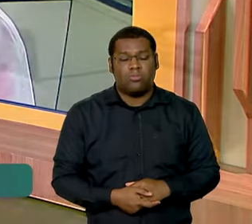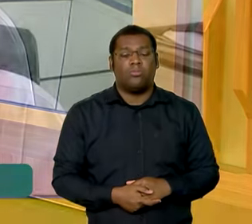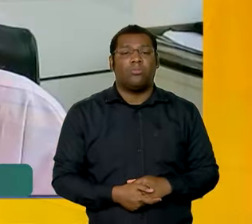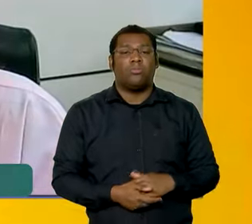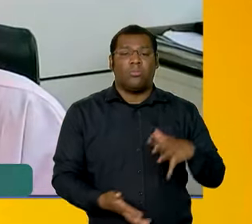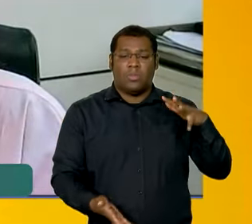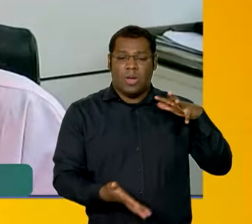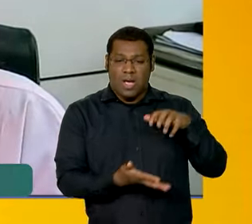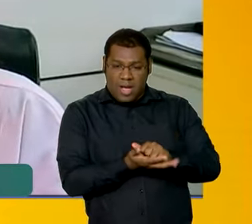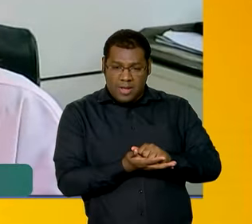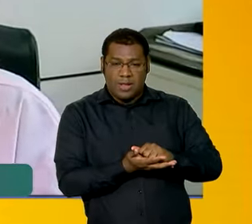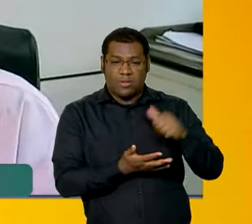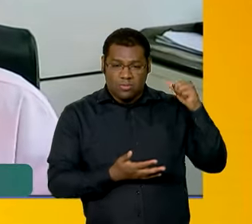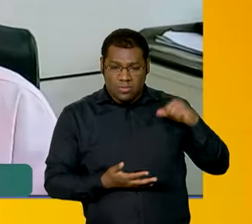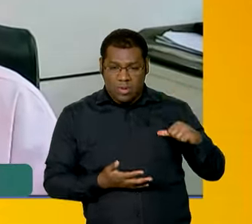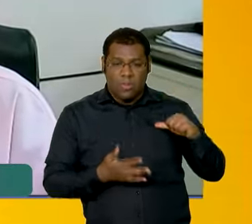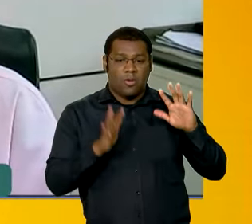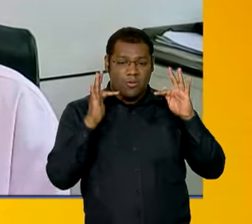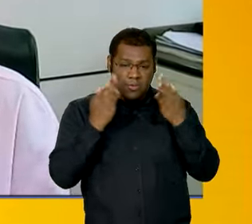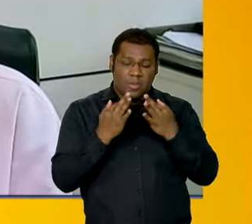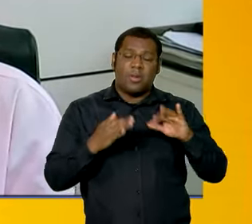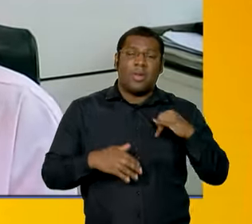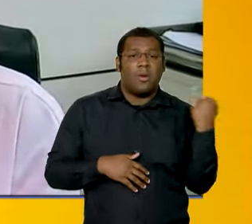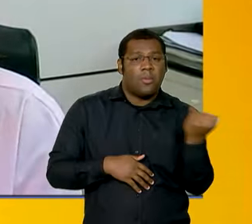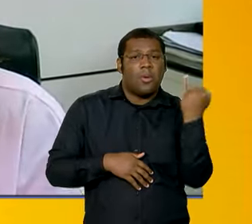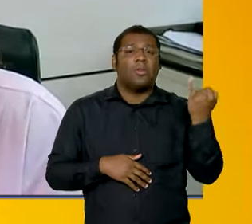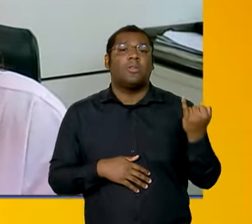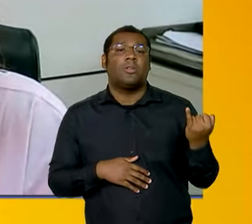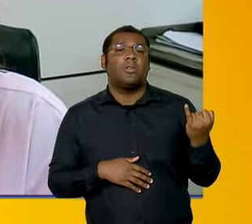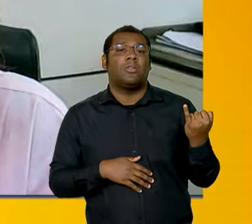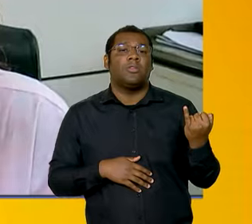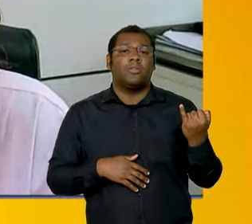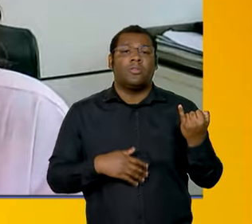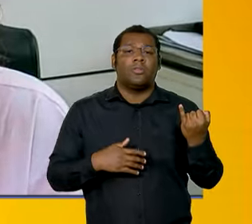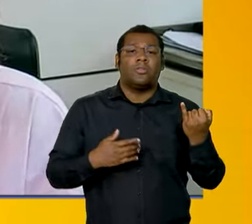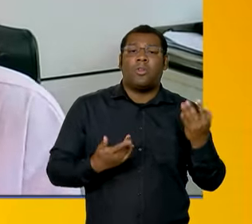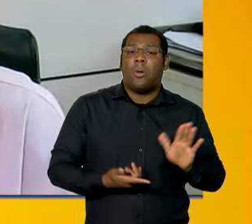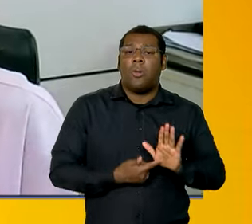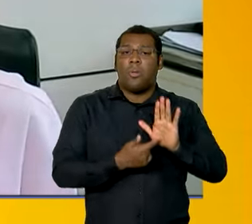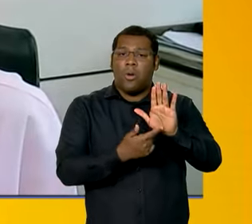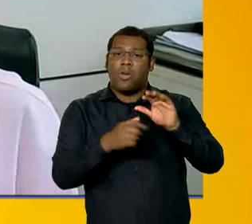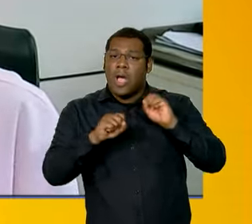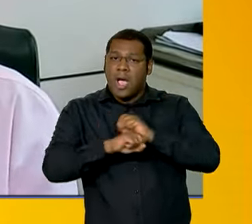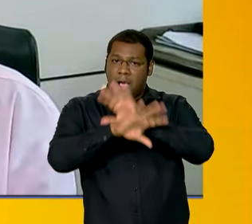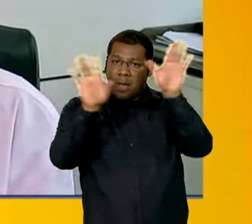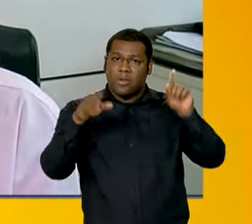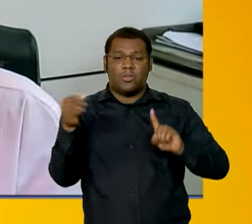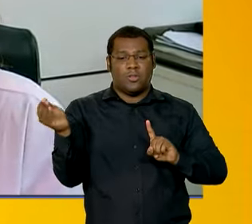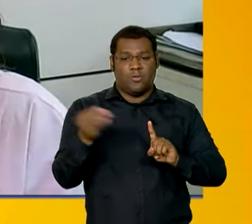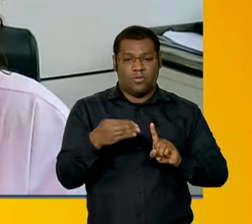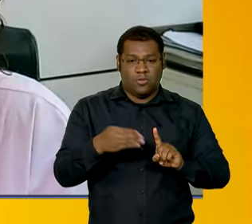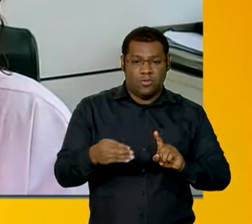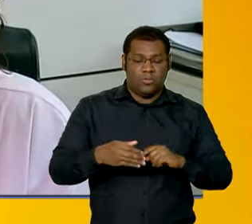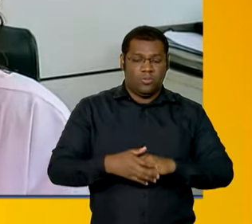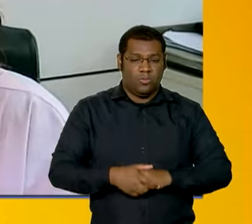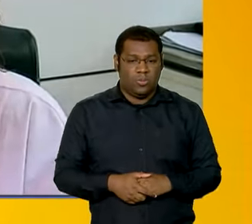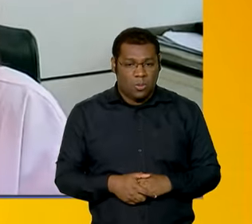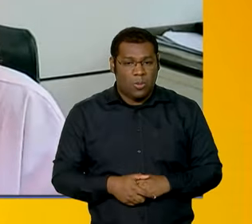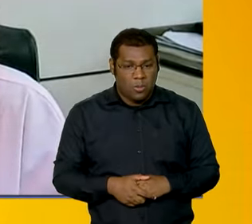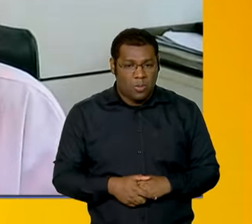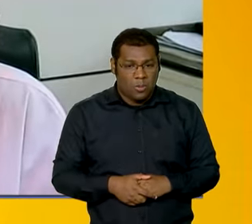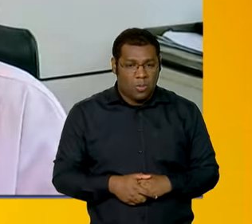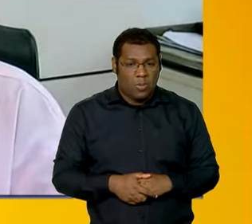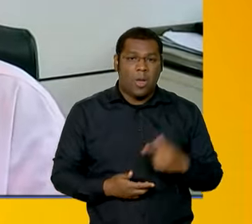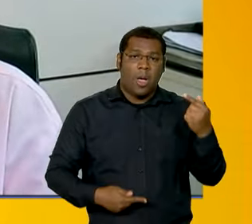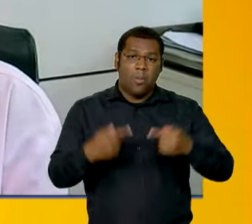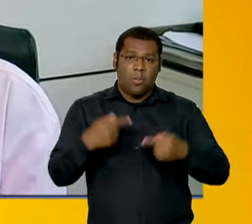cadastro, ele é importante porque ele dá visibilidade a outras vulnerabilidades, né? Então, essa integração entre políticas, ela é